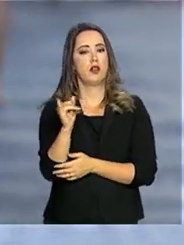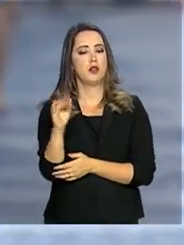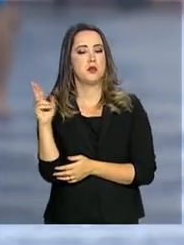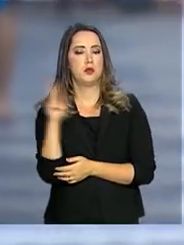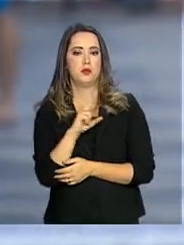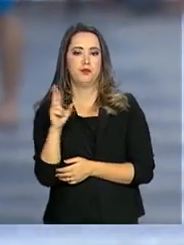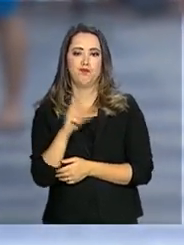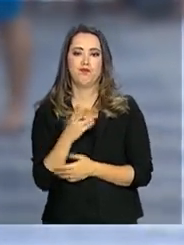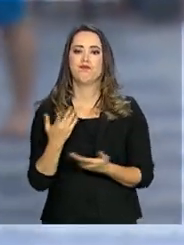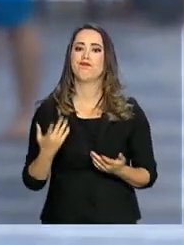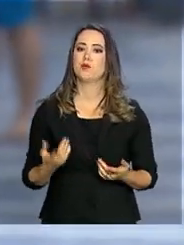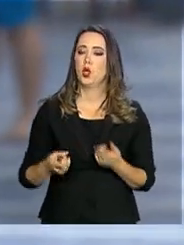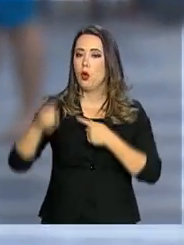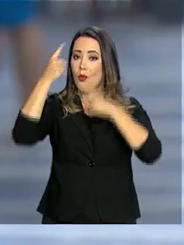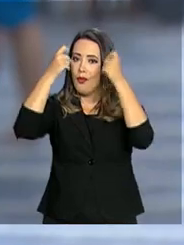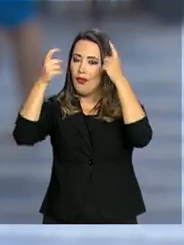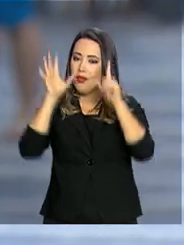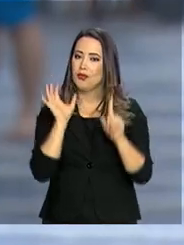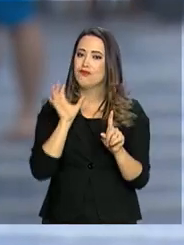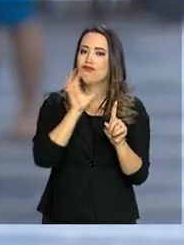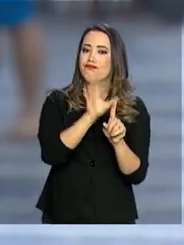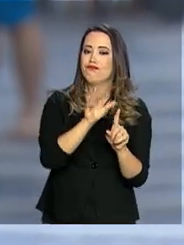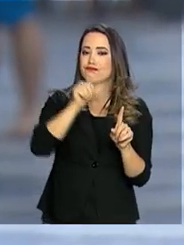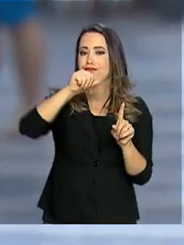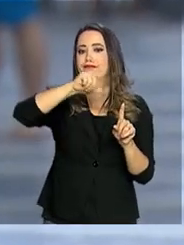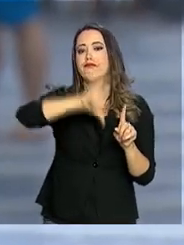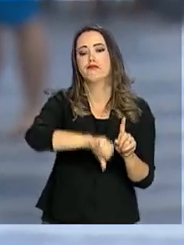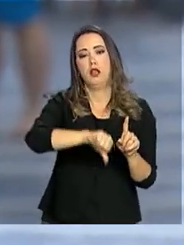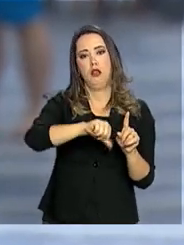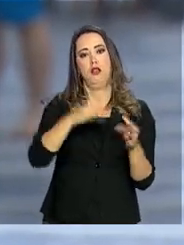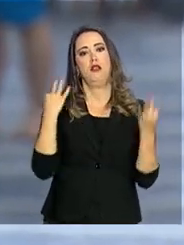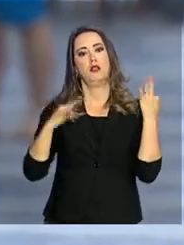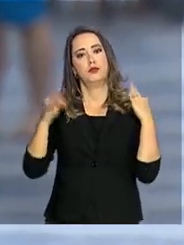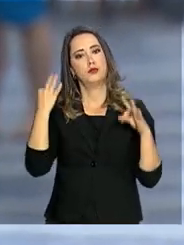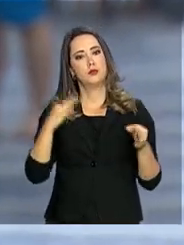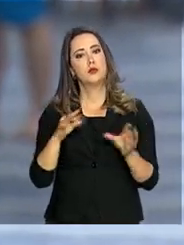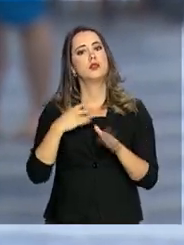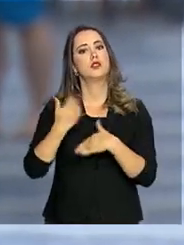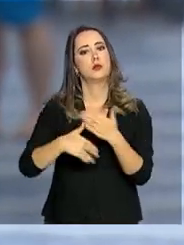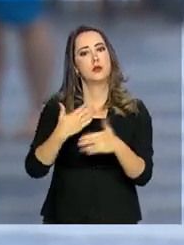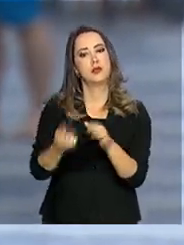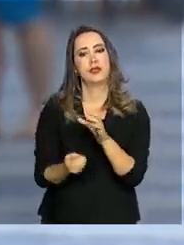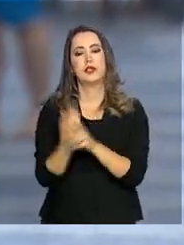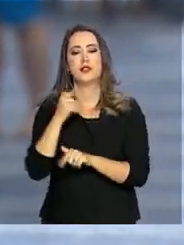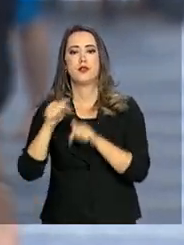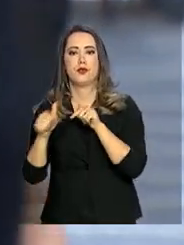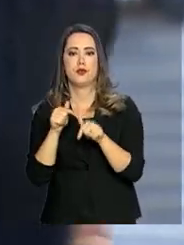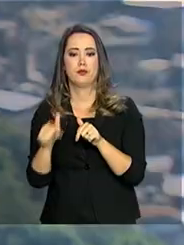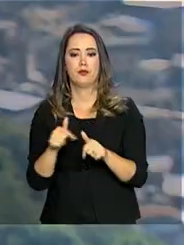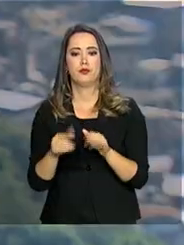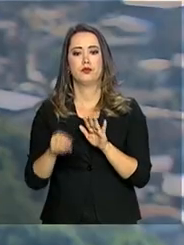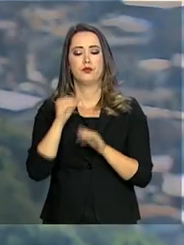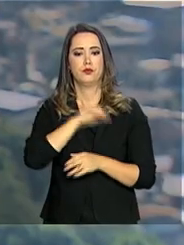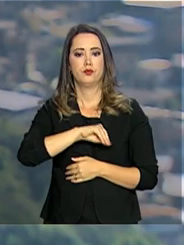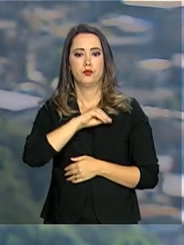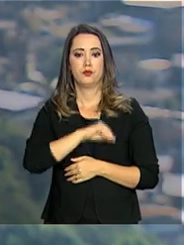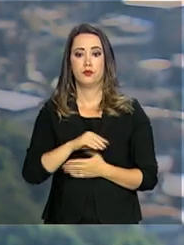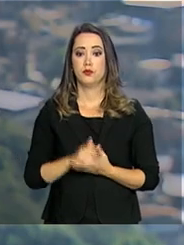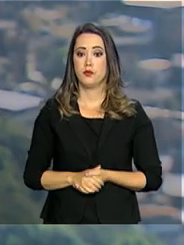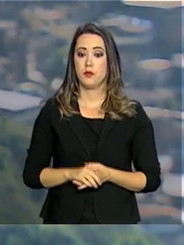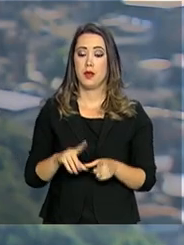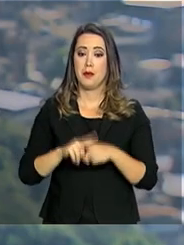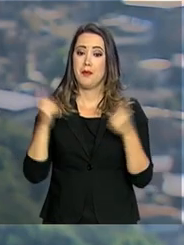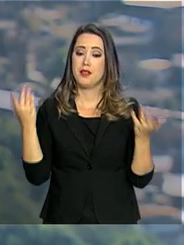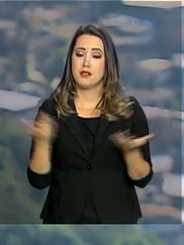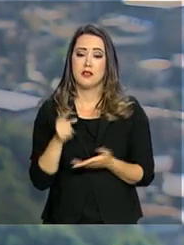violência traz impactos para o turismo e, consequentemente, para a geração de emprego e de renda. Mas a intervenção